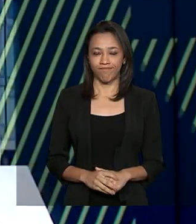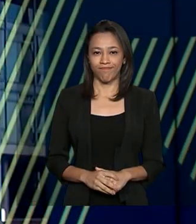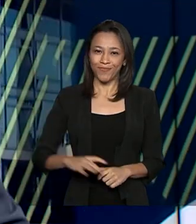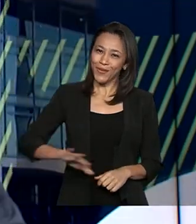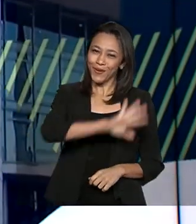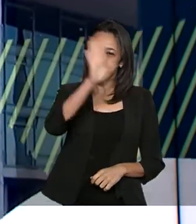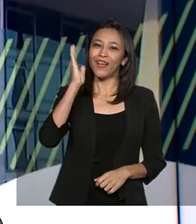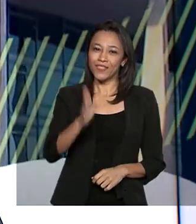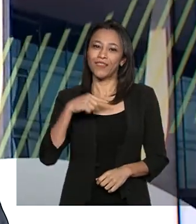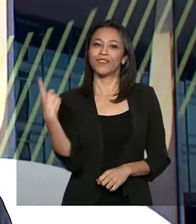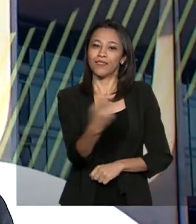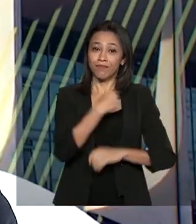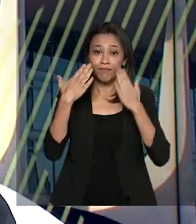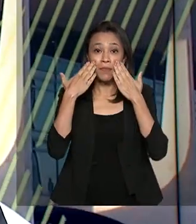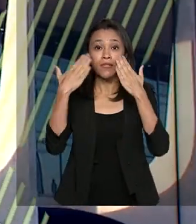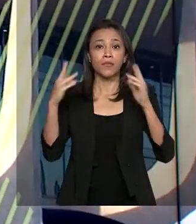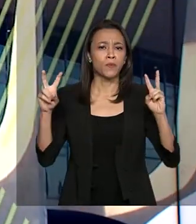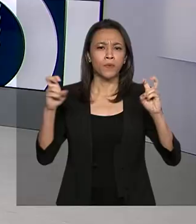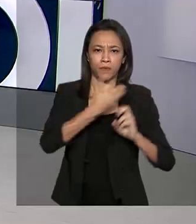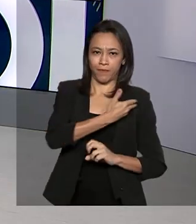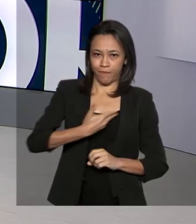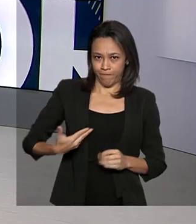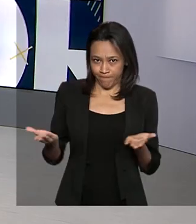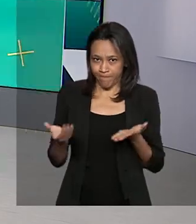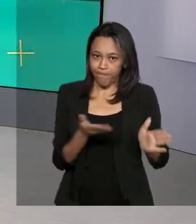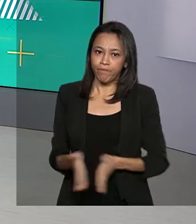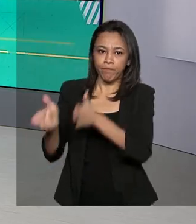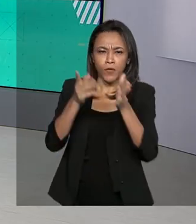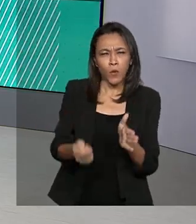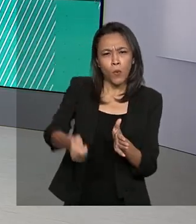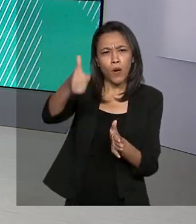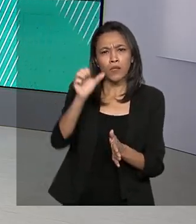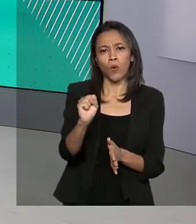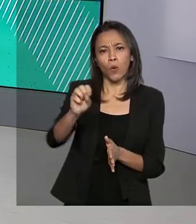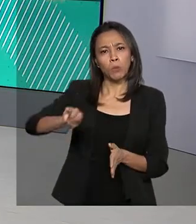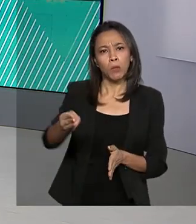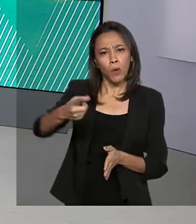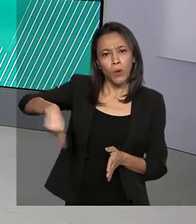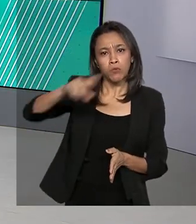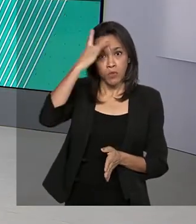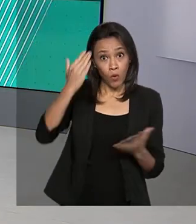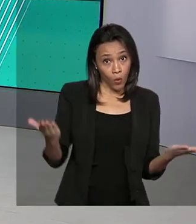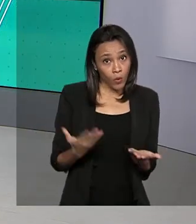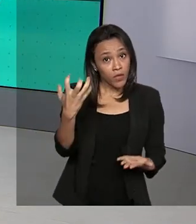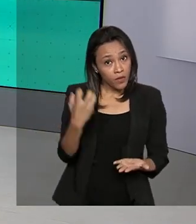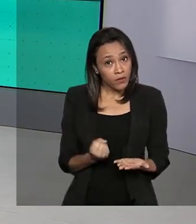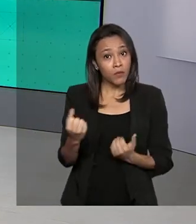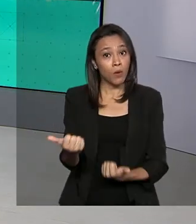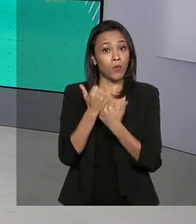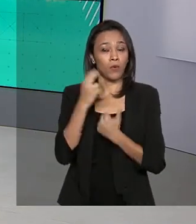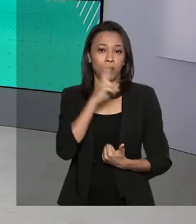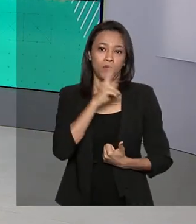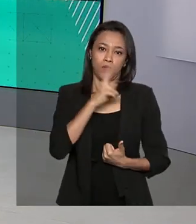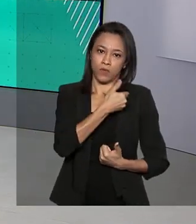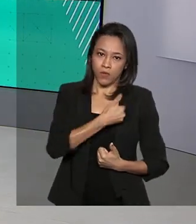Olá, já estamos no ar com o Governo Agora. Quase 8 milhões de pessoas recebem hoje o auxílio emergencial. O